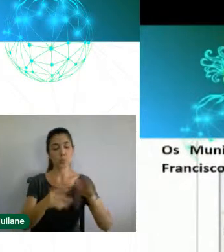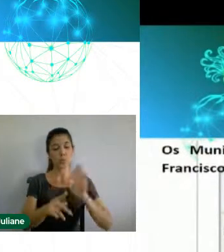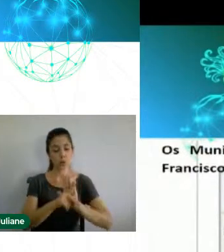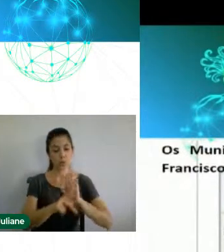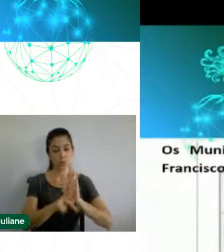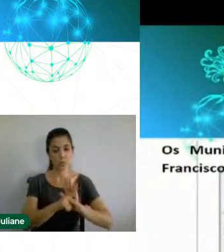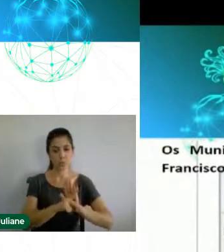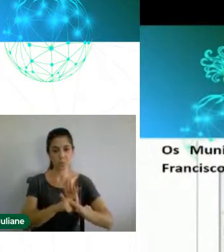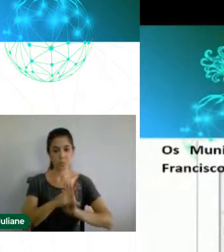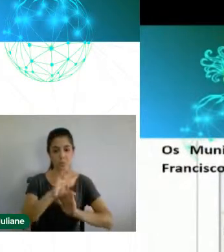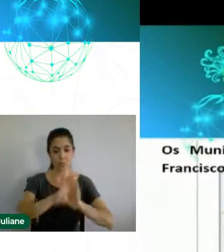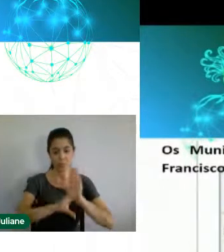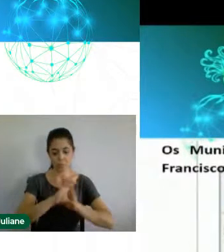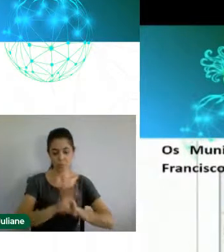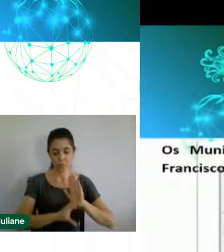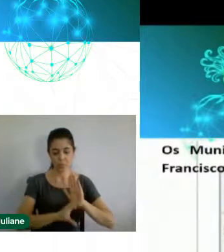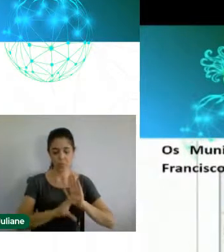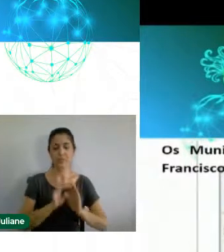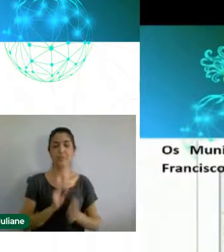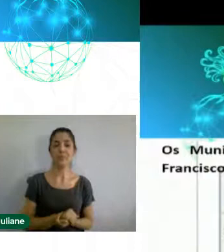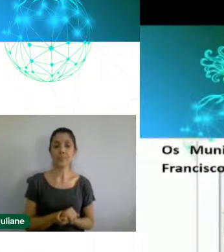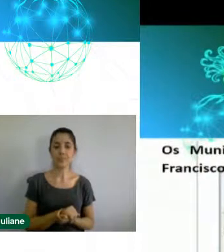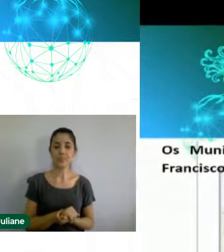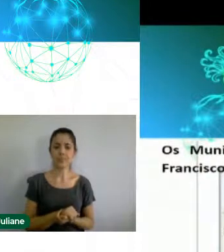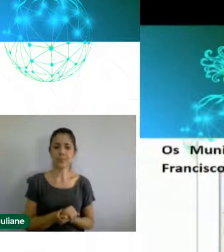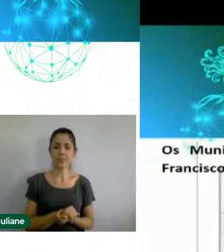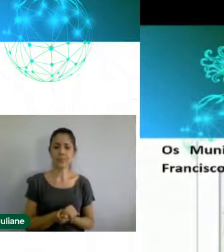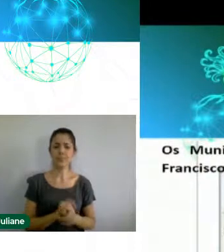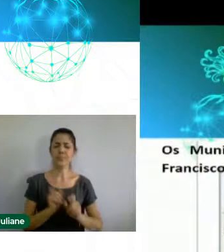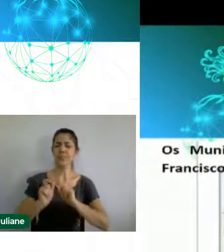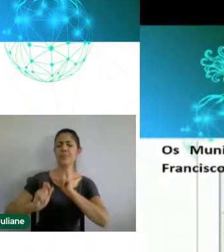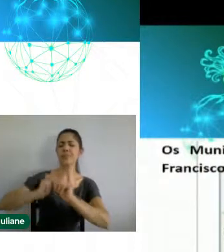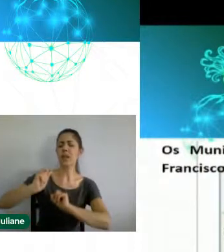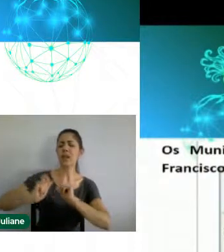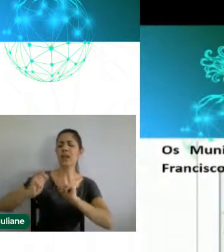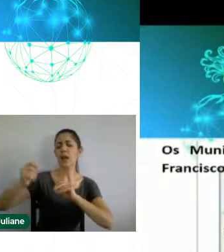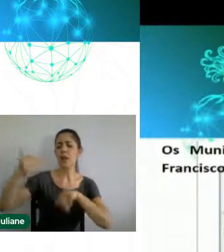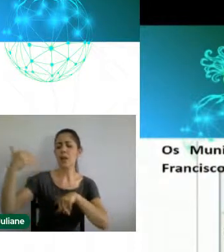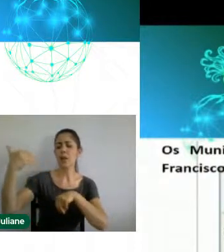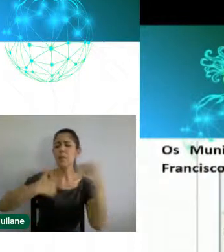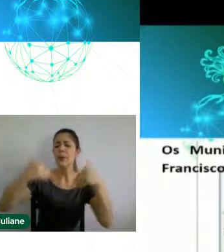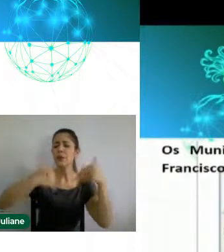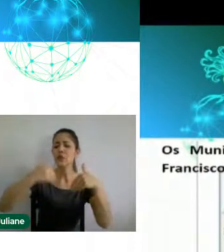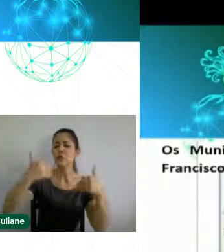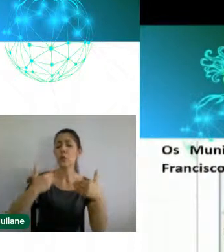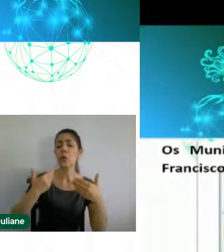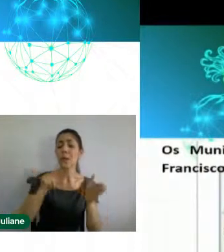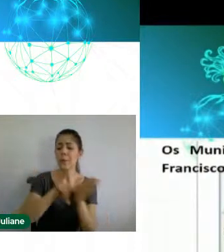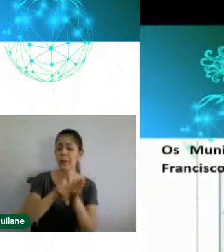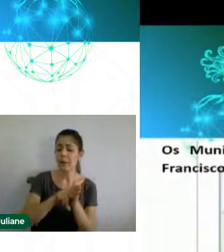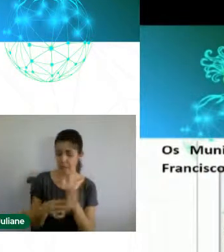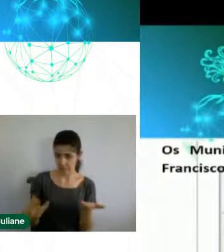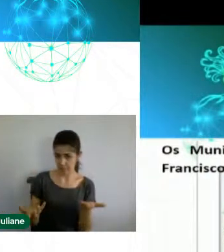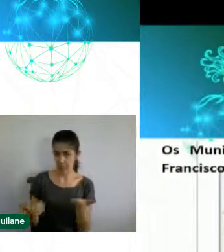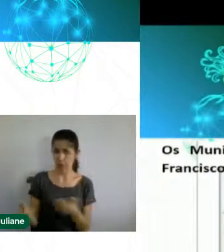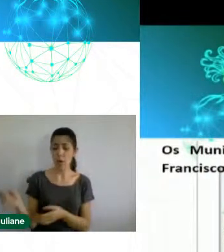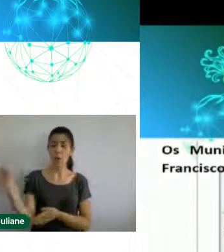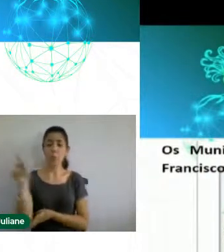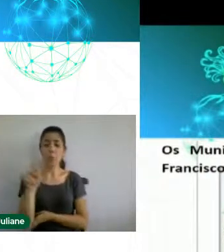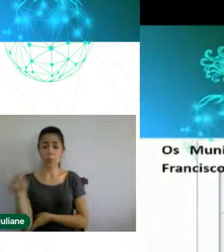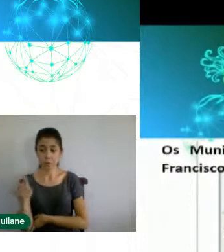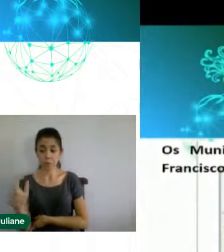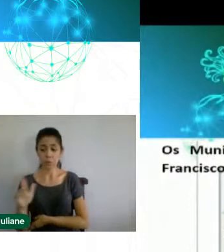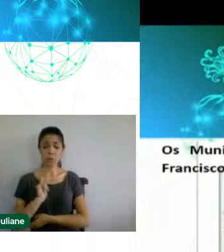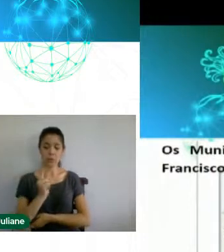Participaram desta pesquisa professores e gestores dos municípios de Cambará do Sul,